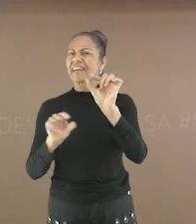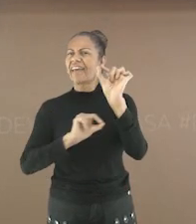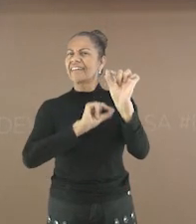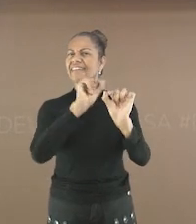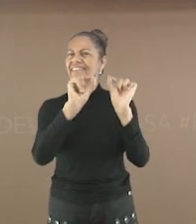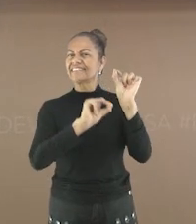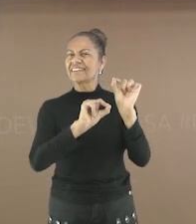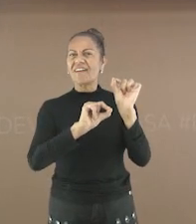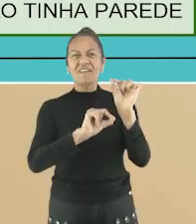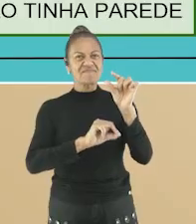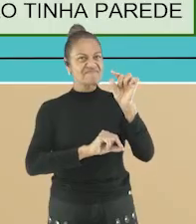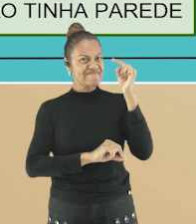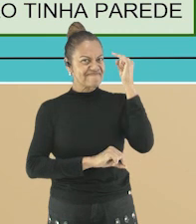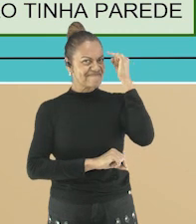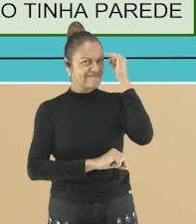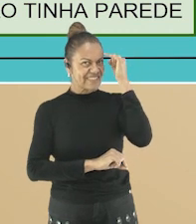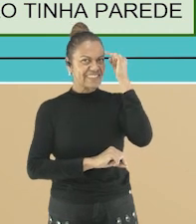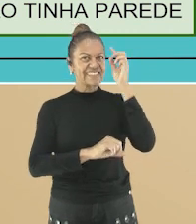Pensem aí!